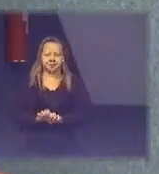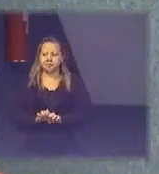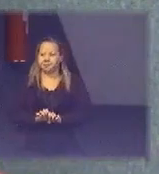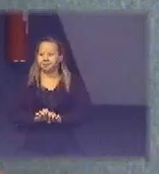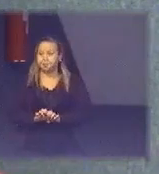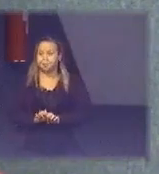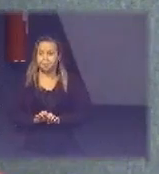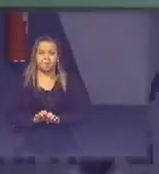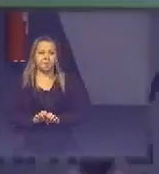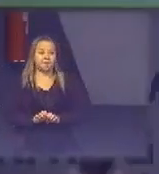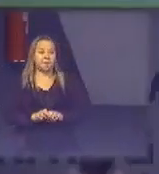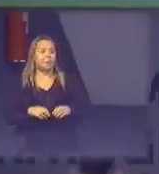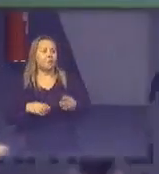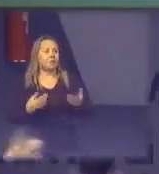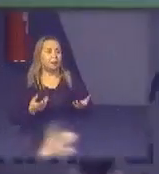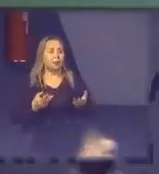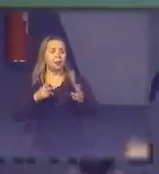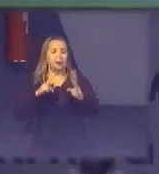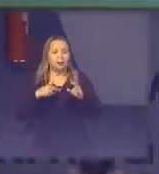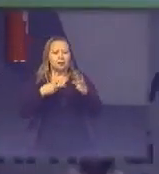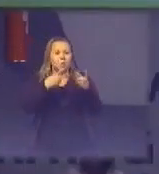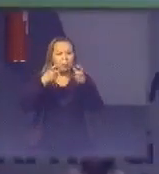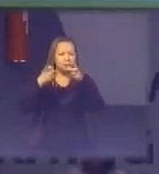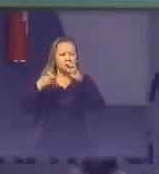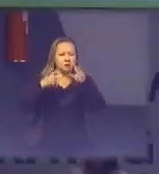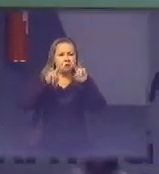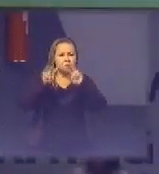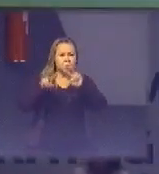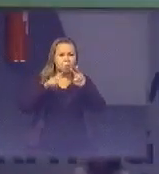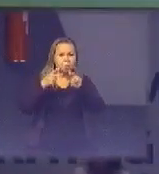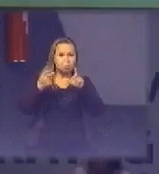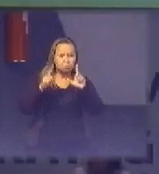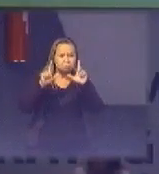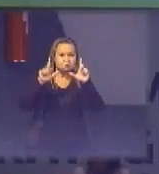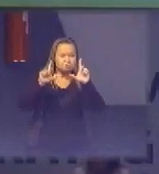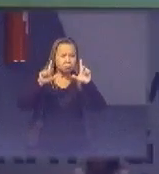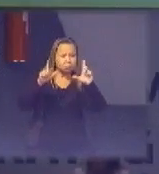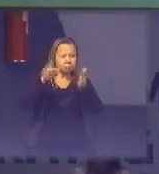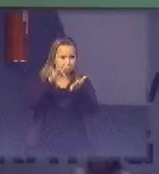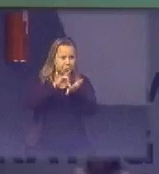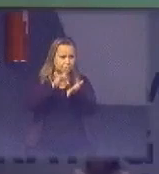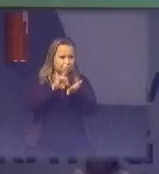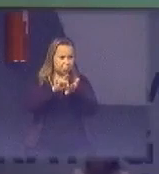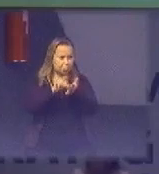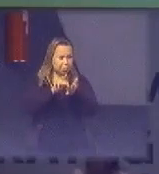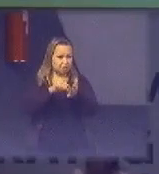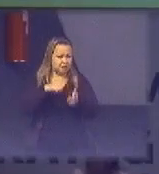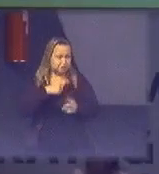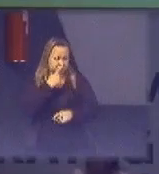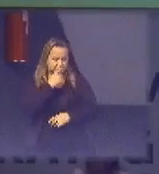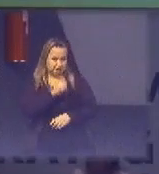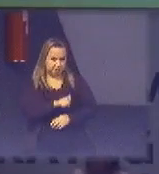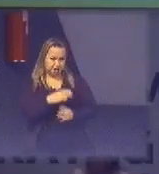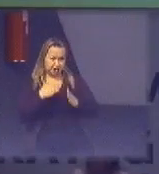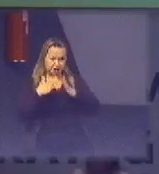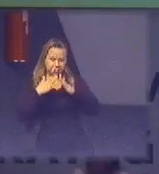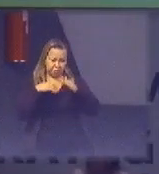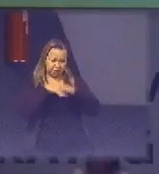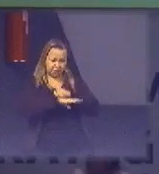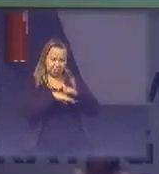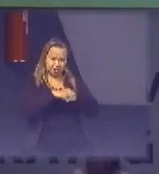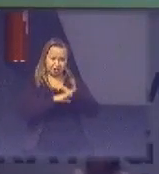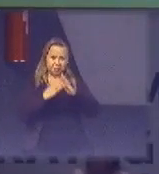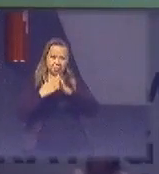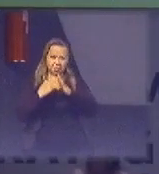bom olhando para esse cenário do lixo que a gente tem em casa as gavetas cheias de eletroeletrônicos a